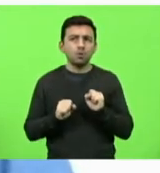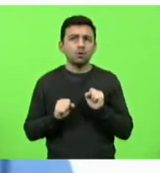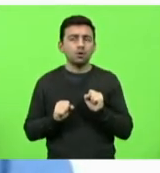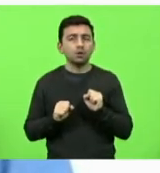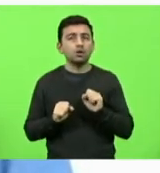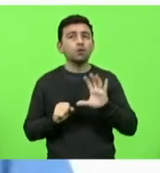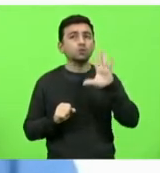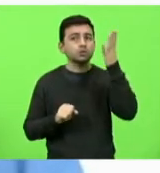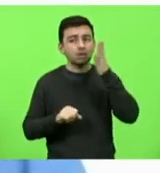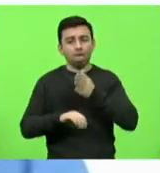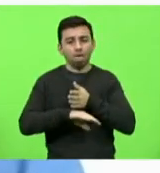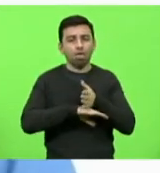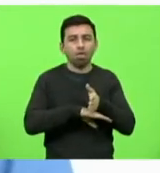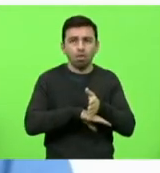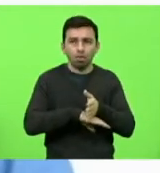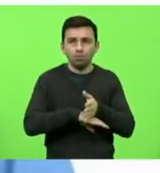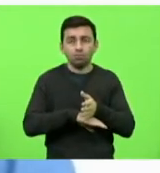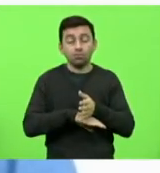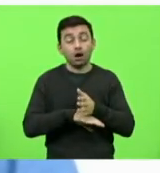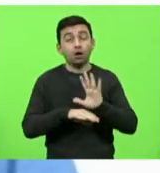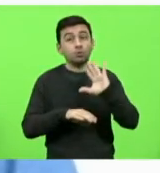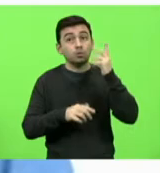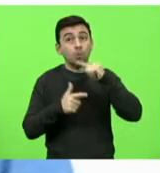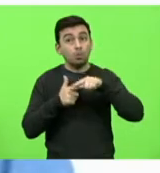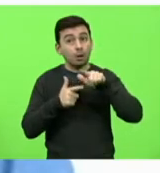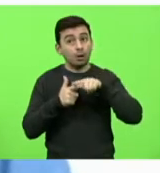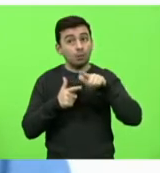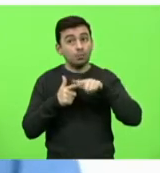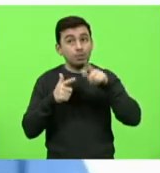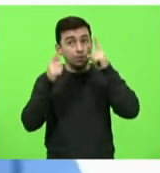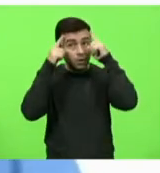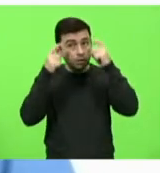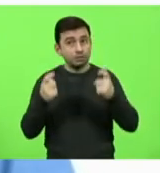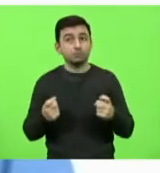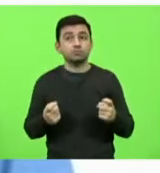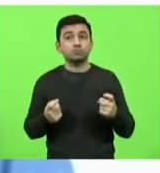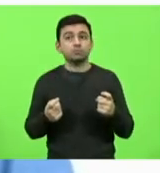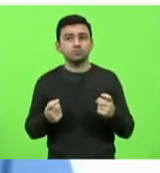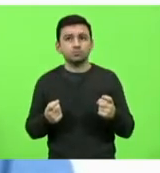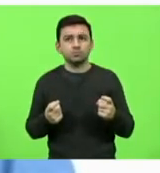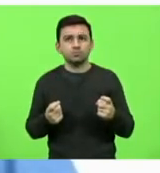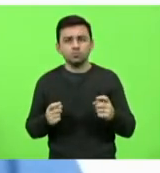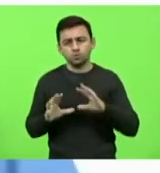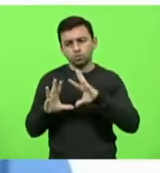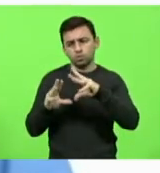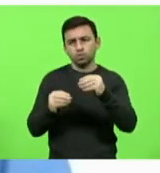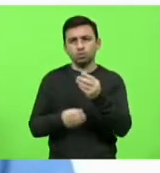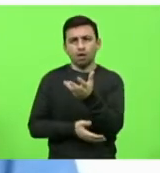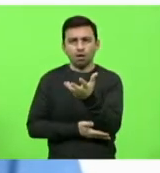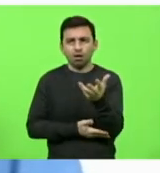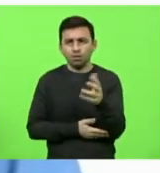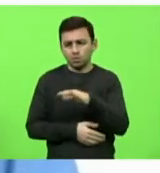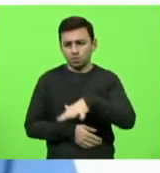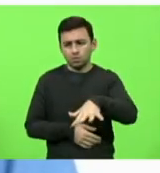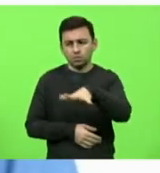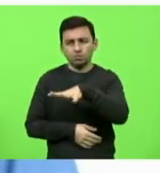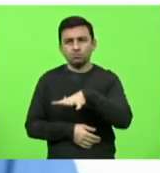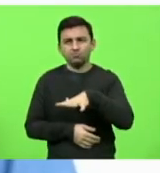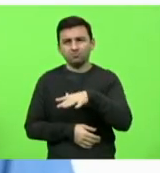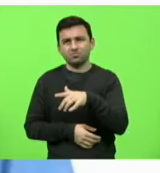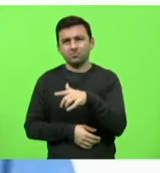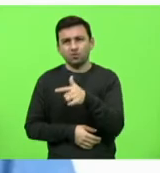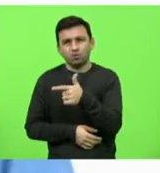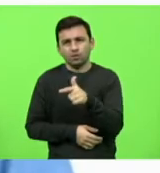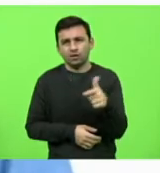abordados, de serem vítimas de algum fato criminoso. Nem todos que estão ali, ou a maioria, não é